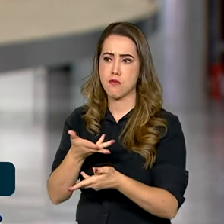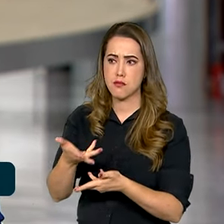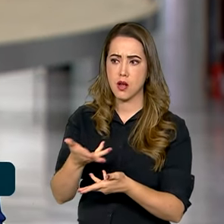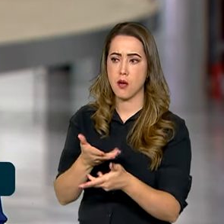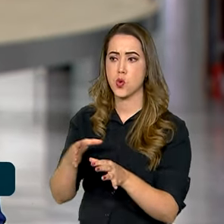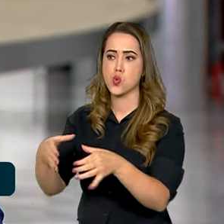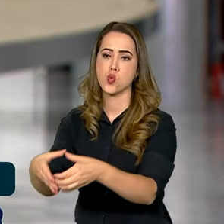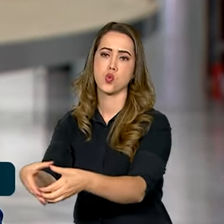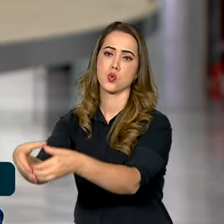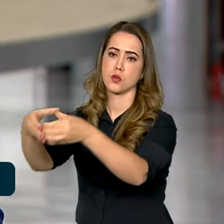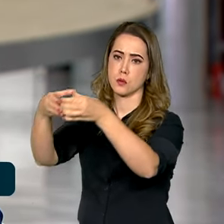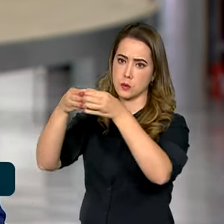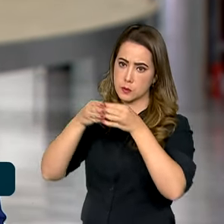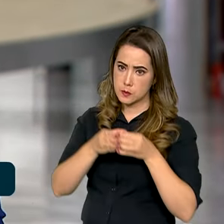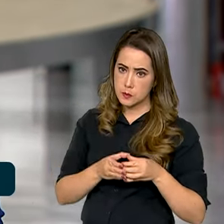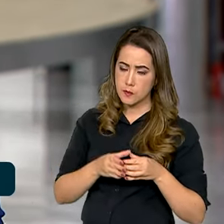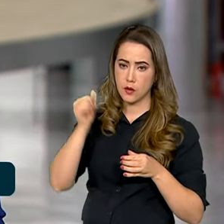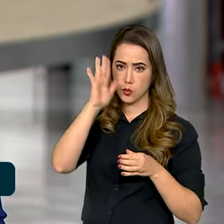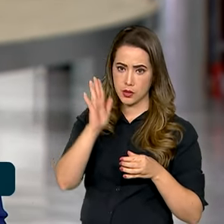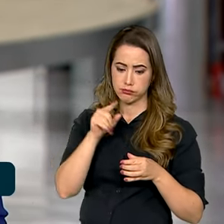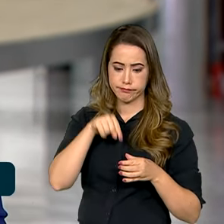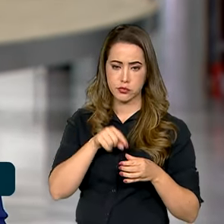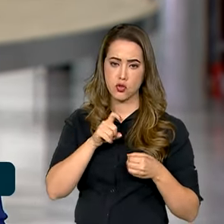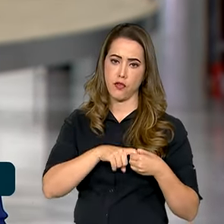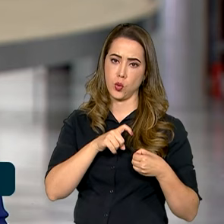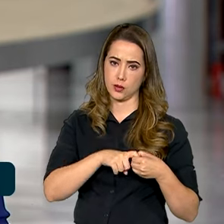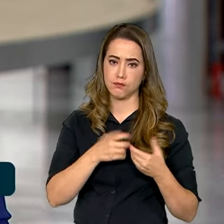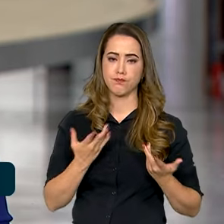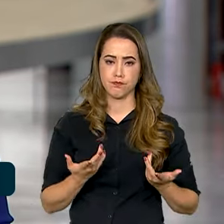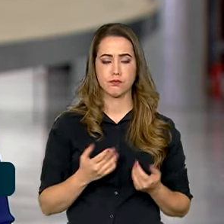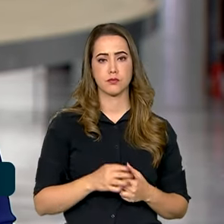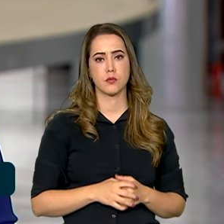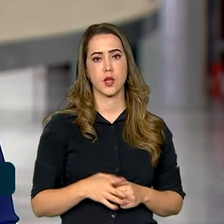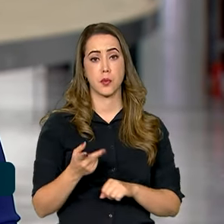trazer os brasileiros para casa e buscar uma solução de paz na região.